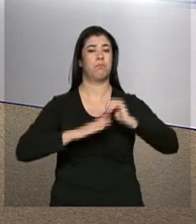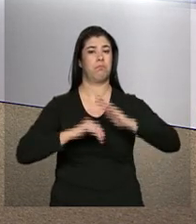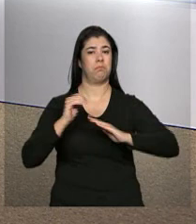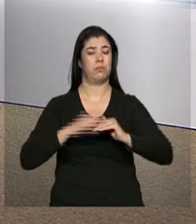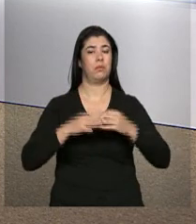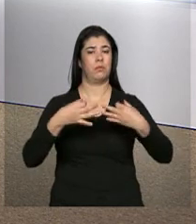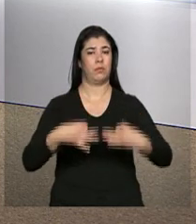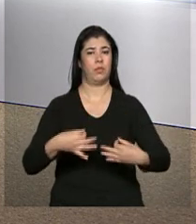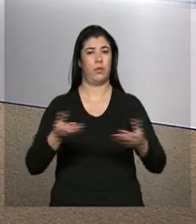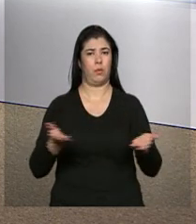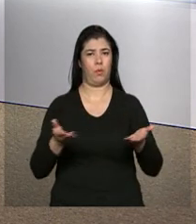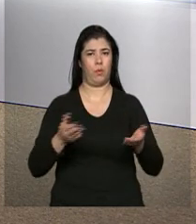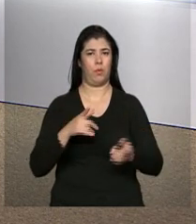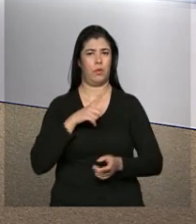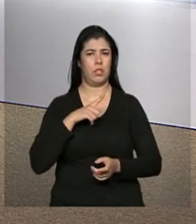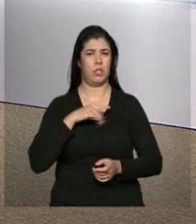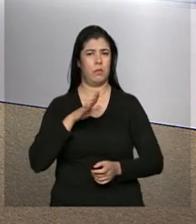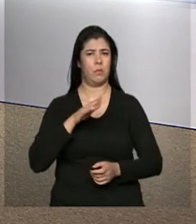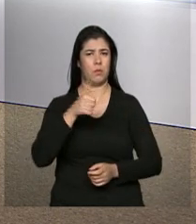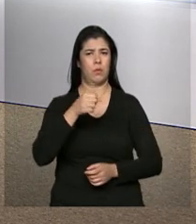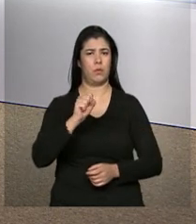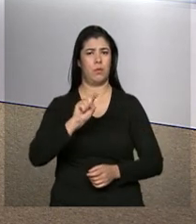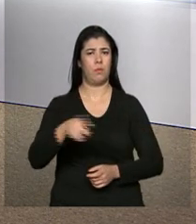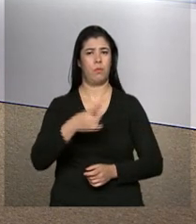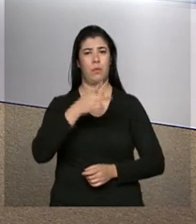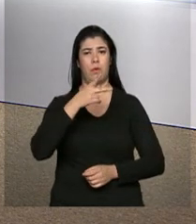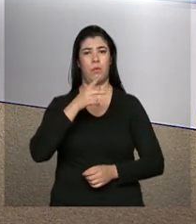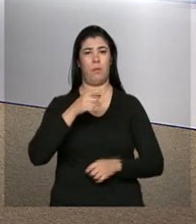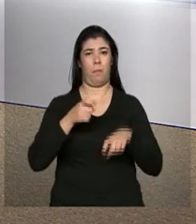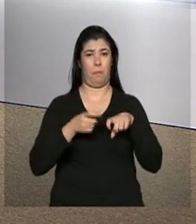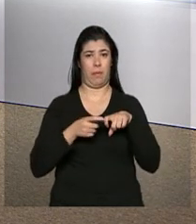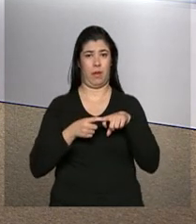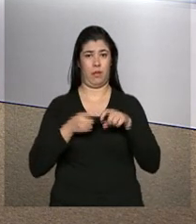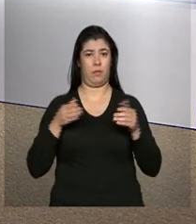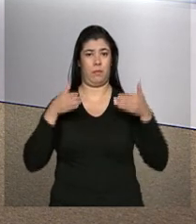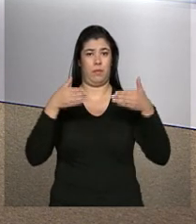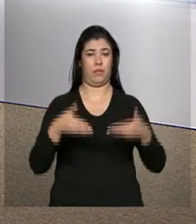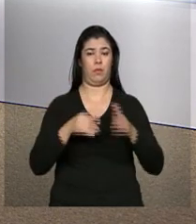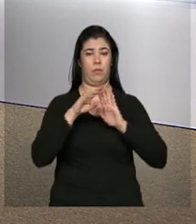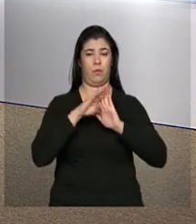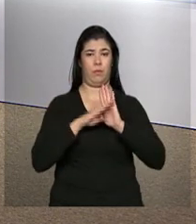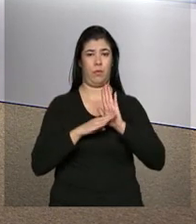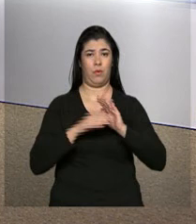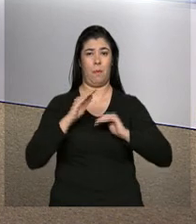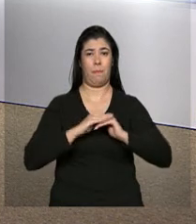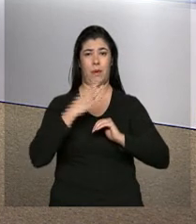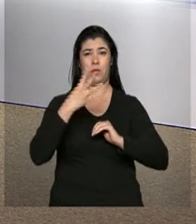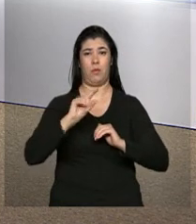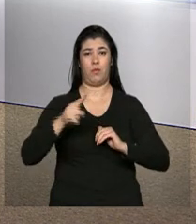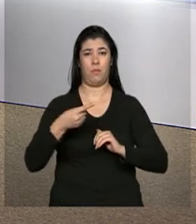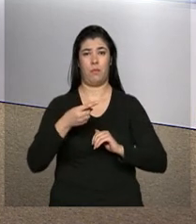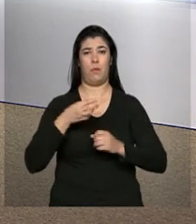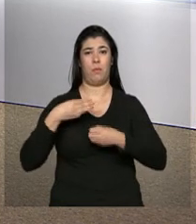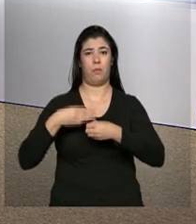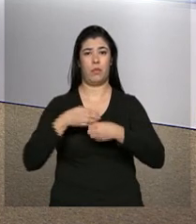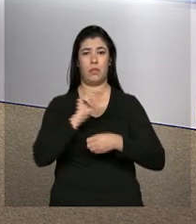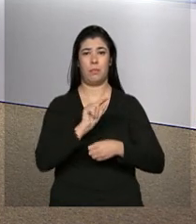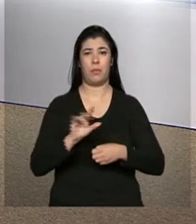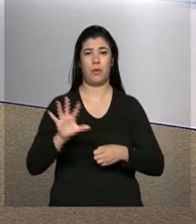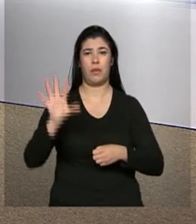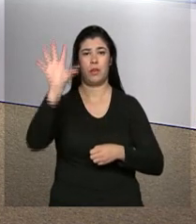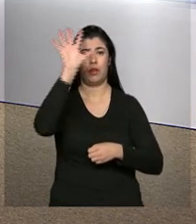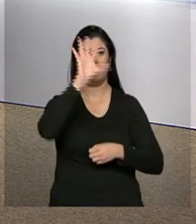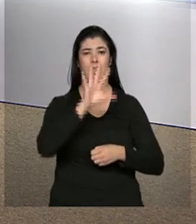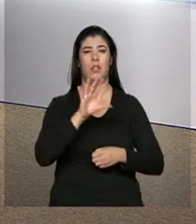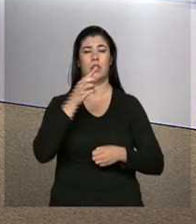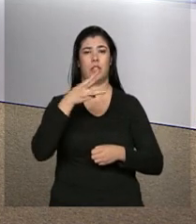profissionais. Hoje cerca de 18 mil médicos fazem parte do programa em mais de 4 mil municípios e em 34